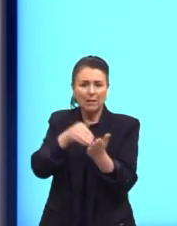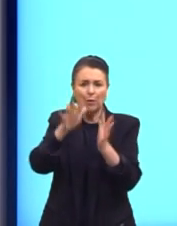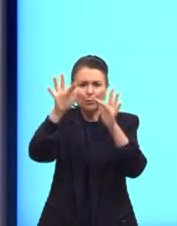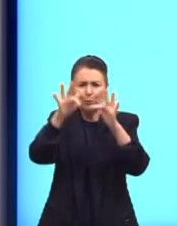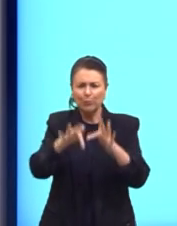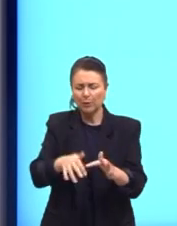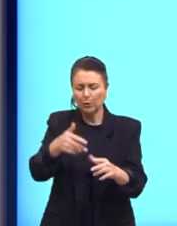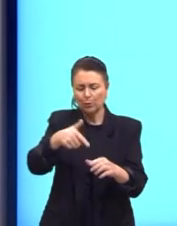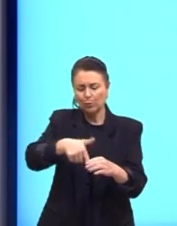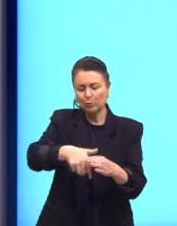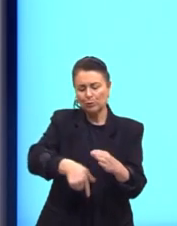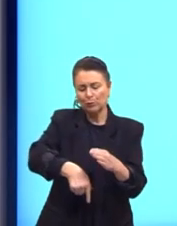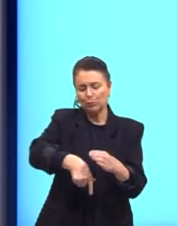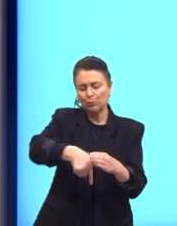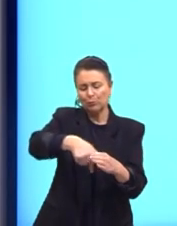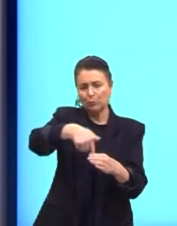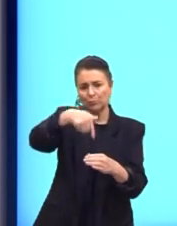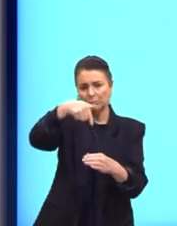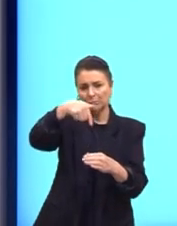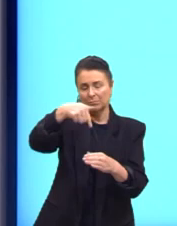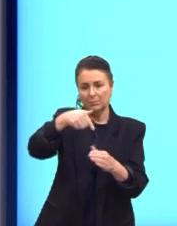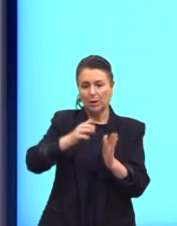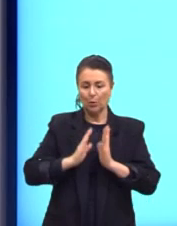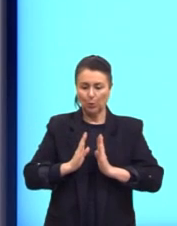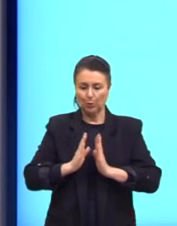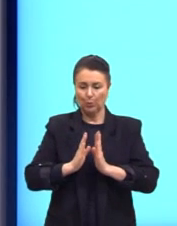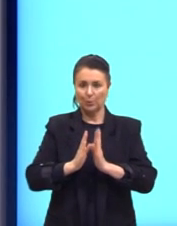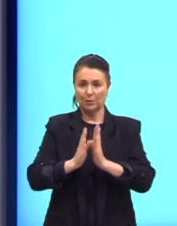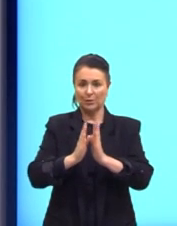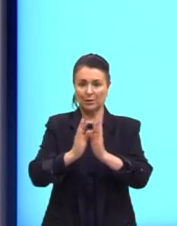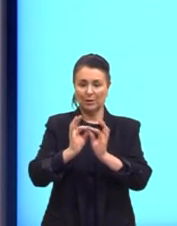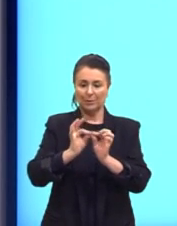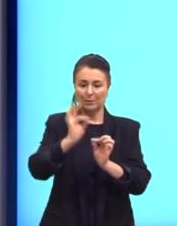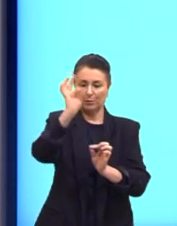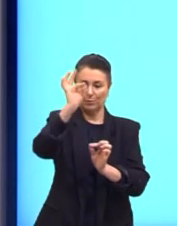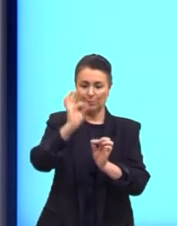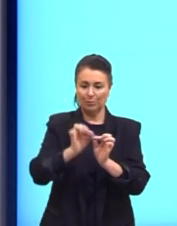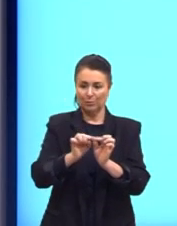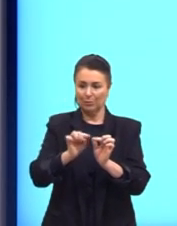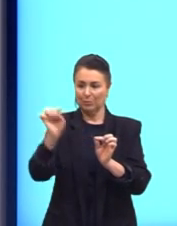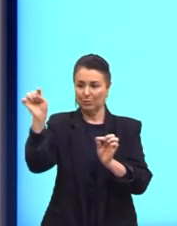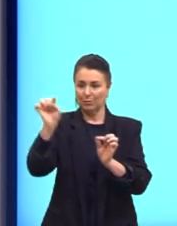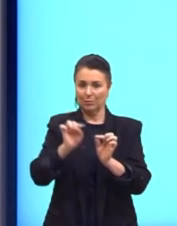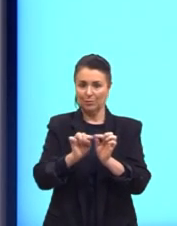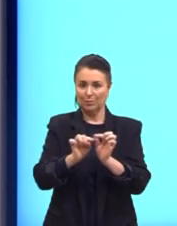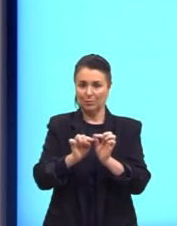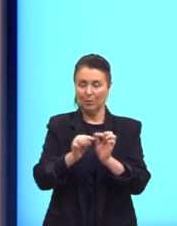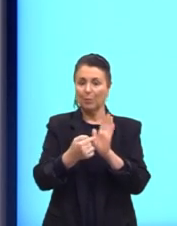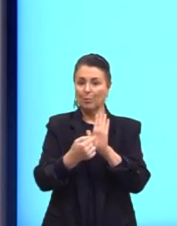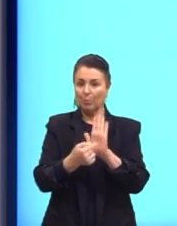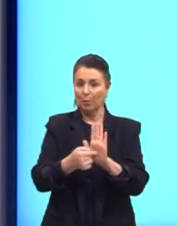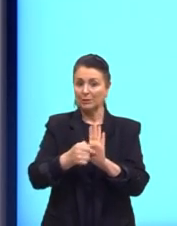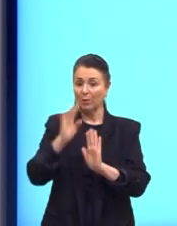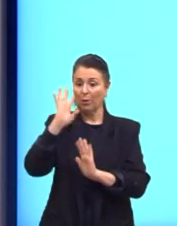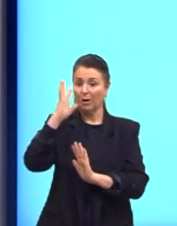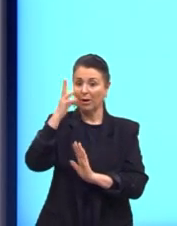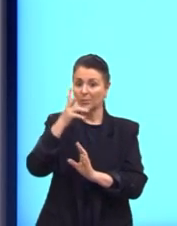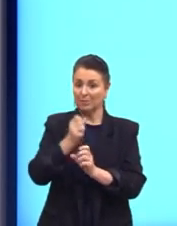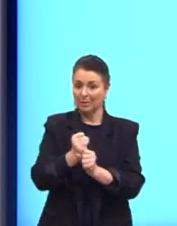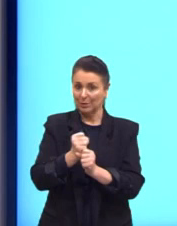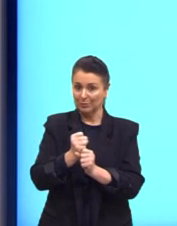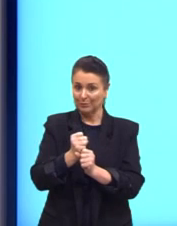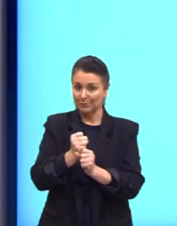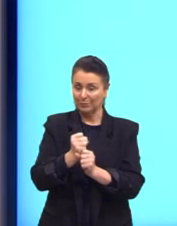consumido. O segmento de reta no gráfico mostra o resultado desse teste, no qual a quantidade